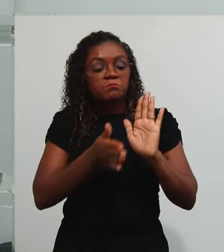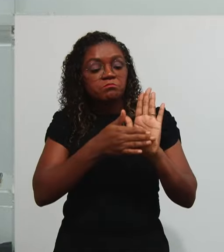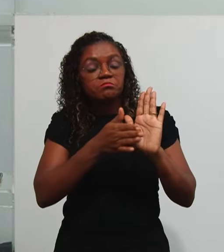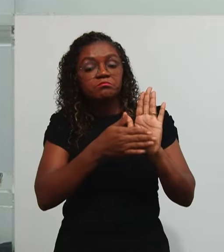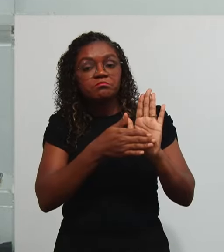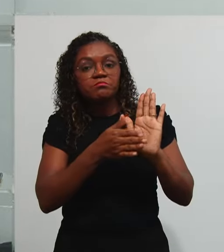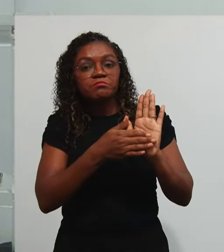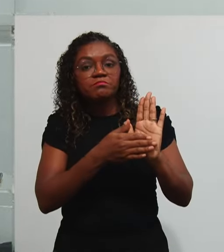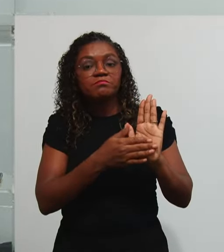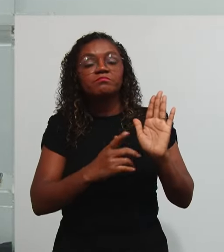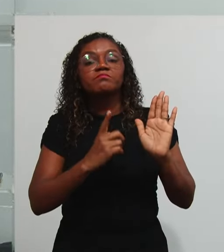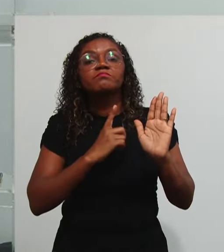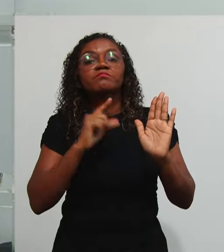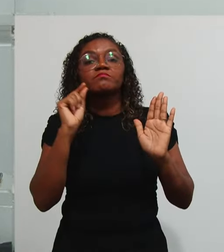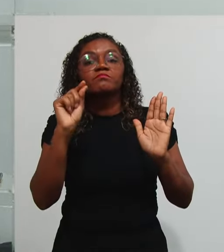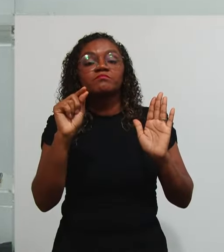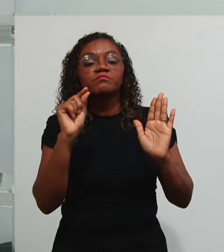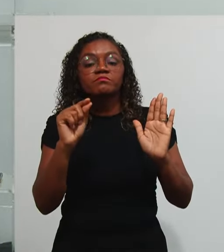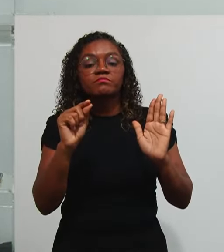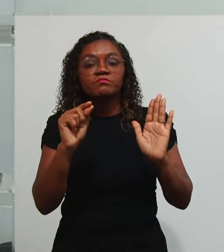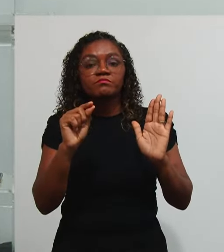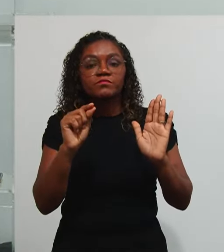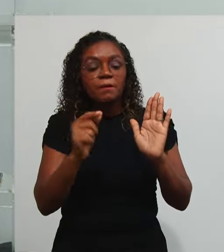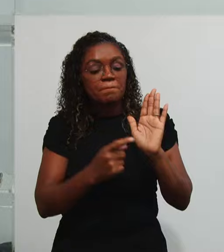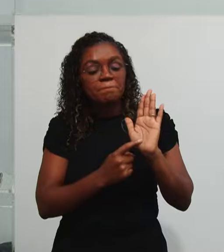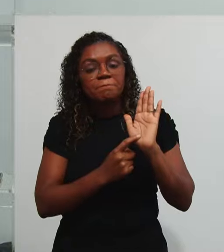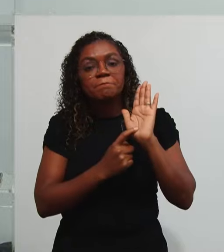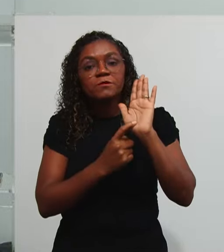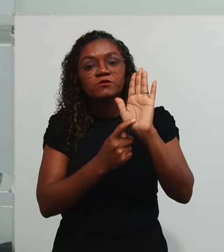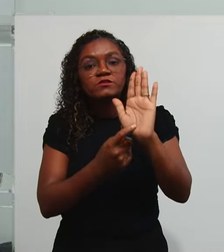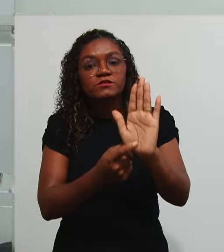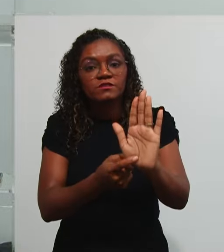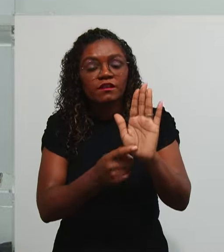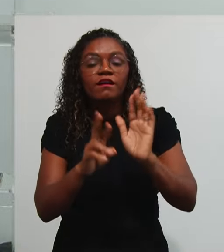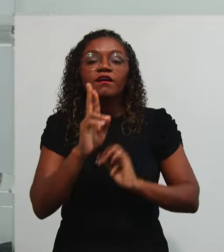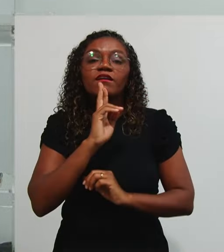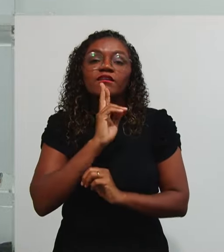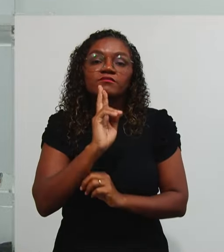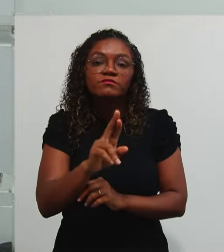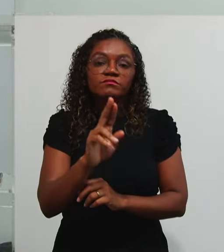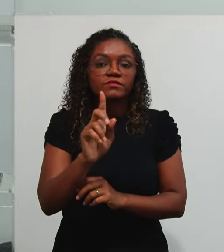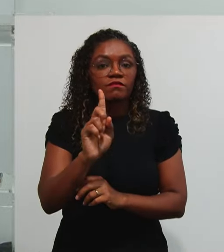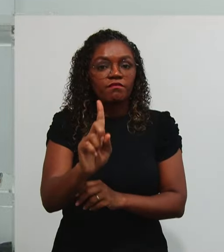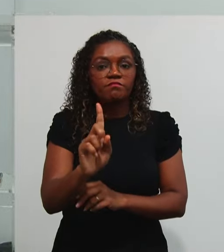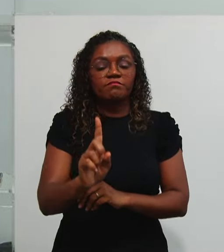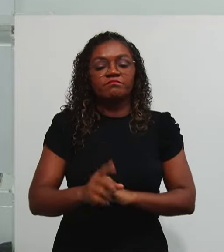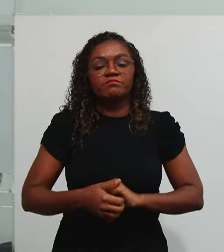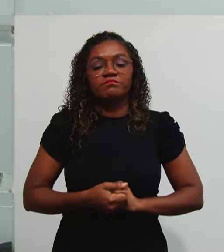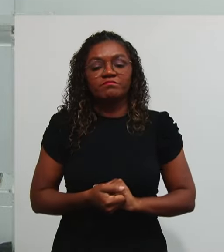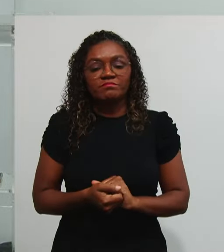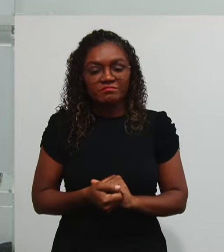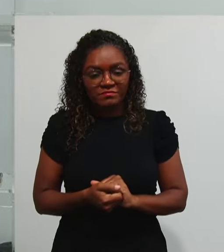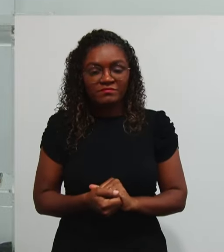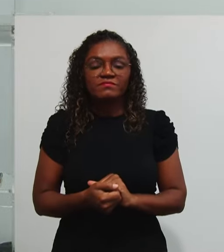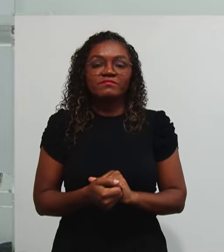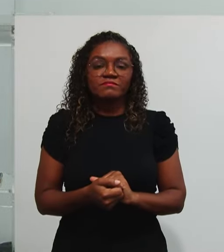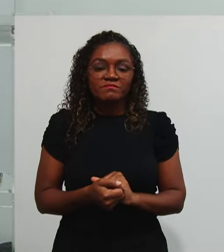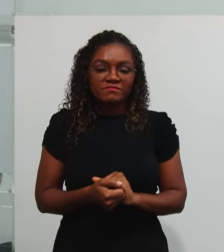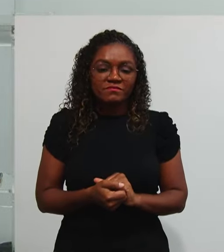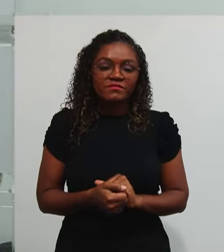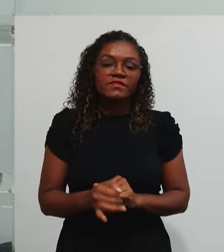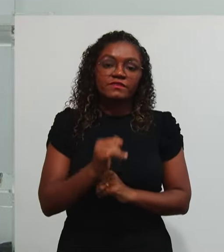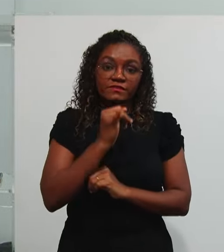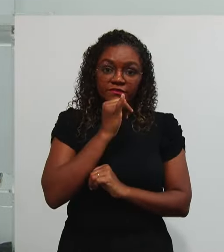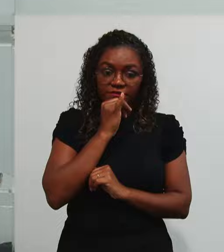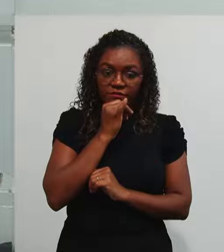contas Está Para A demonstração Dos resultados Aqui É Aquele termo Eu